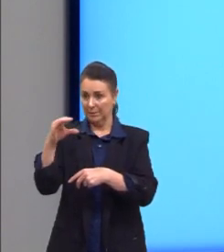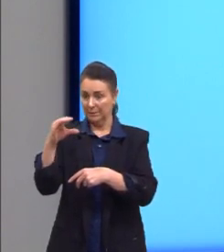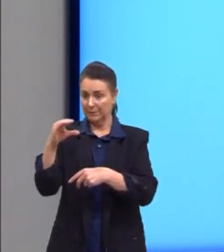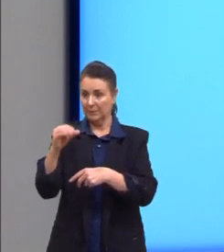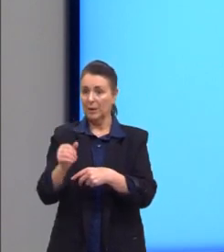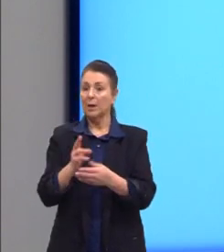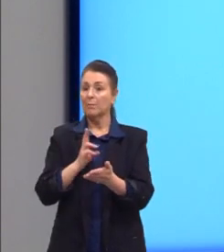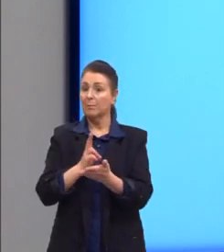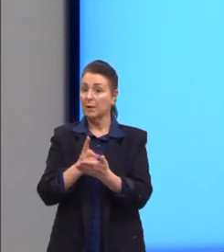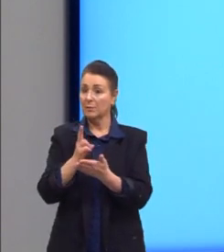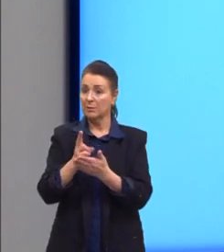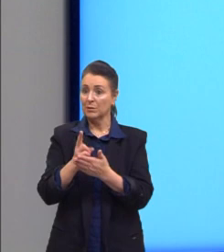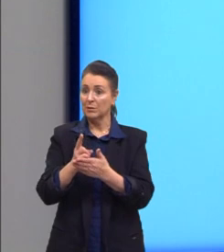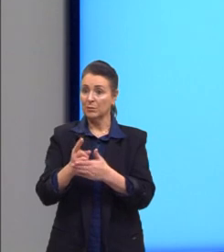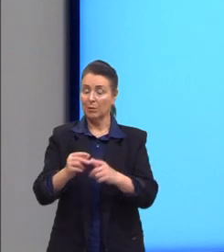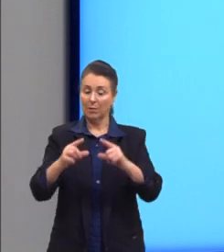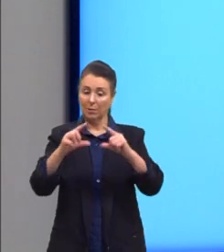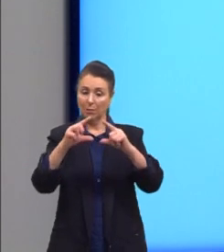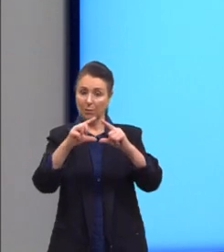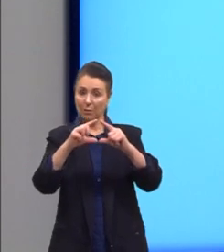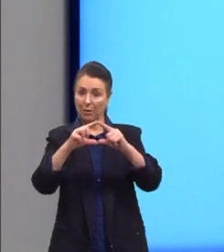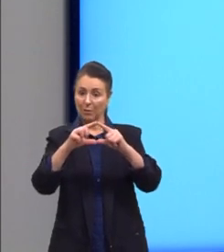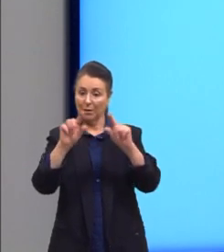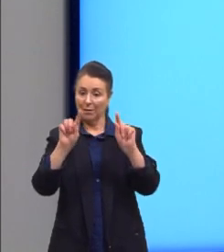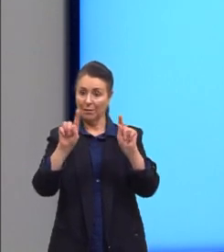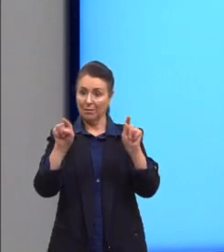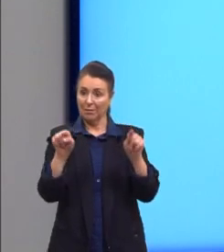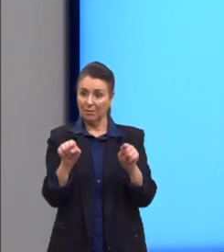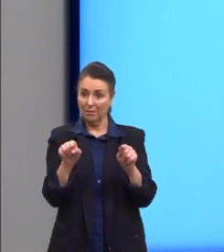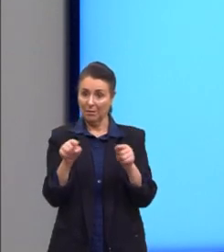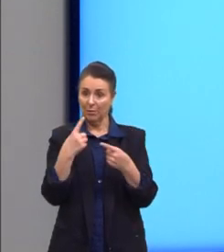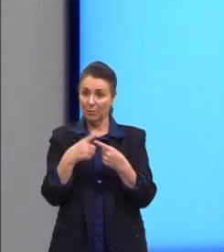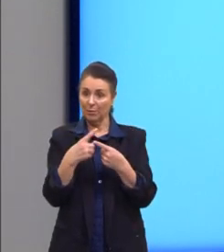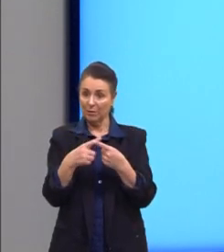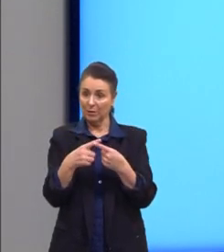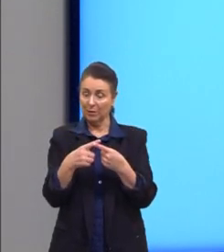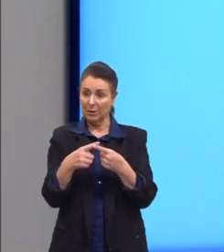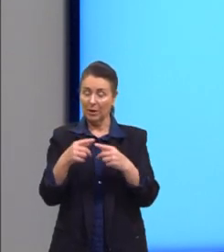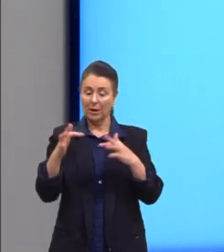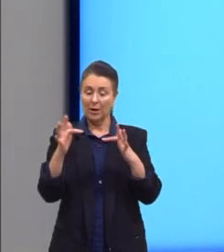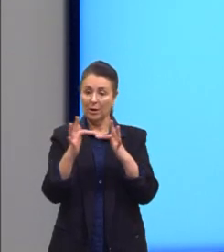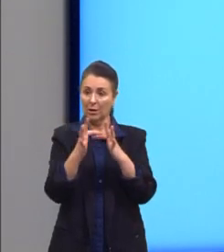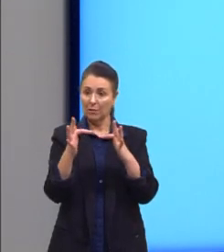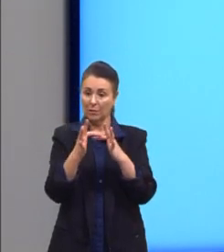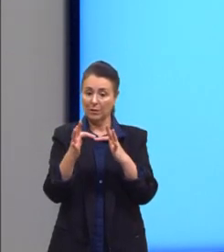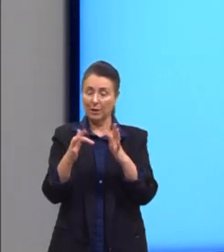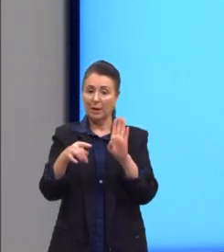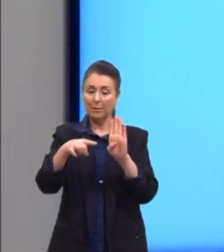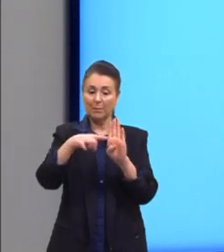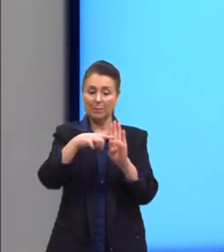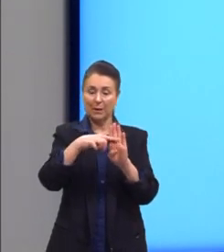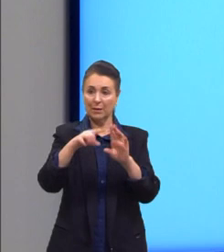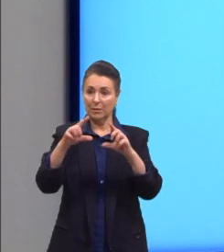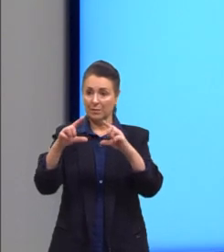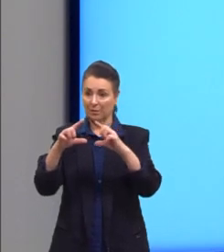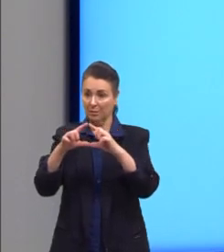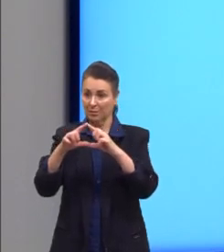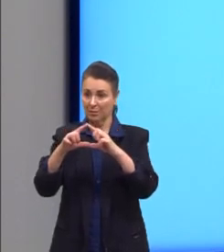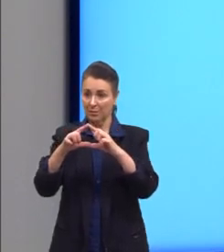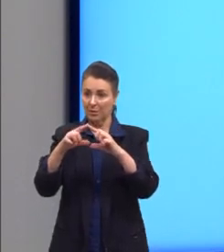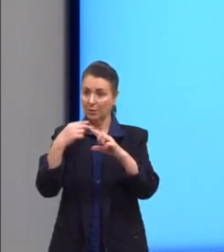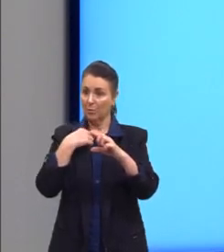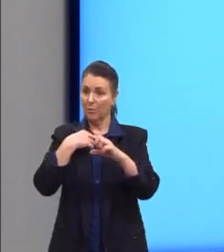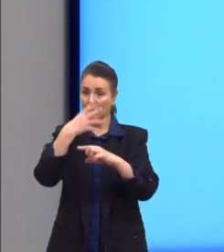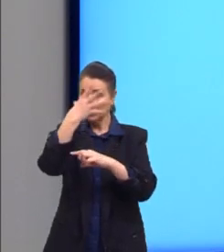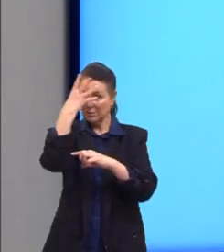mantive aqui o delta entre parênteses. Por quê? A fórmula é menos delta, então, nós não podemos